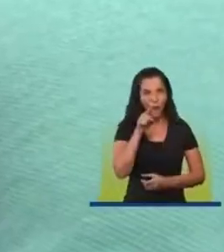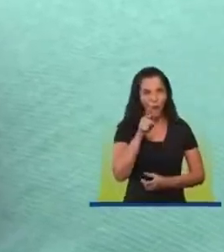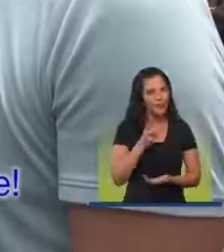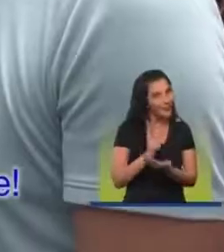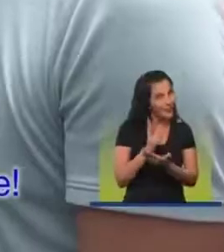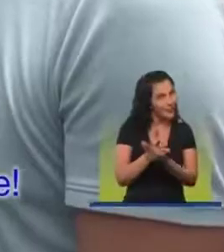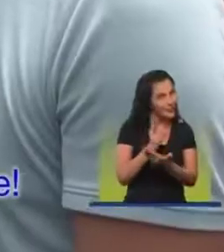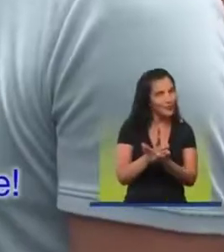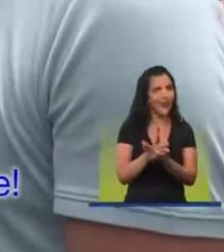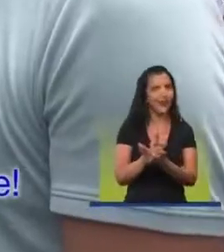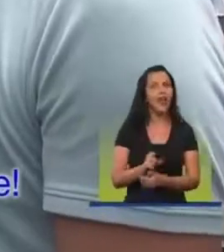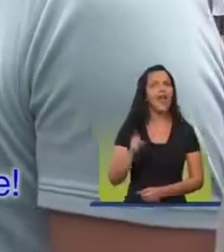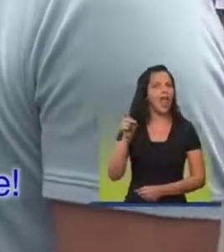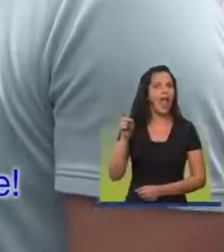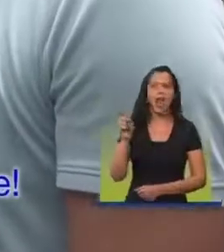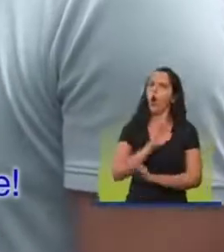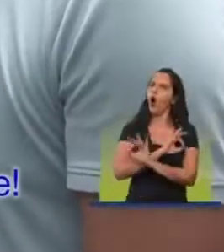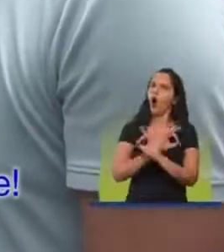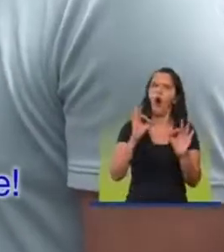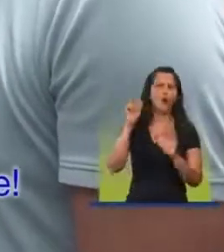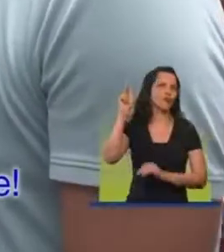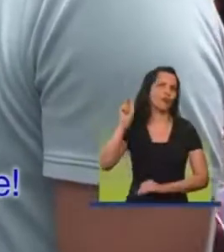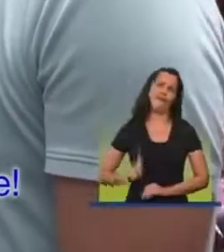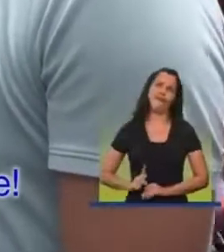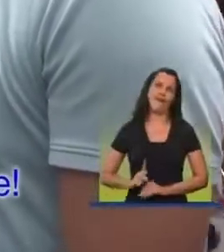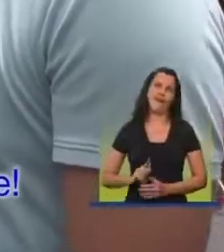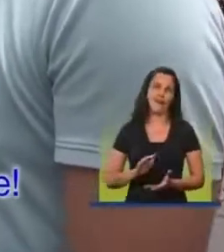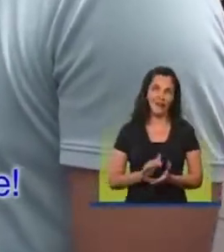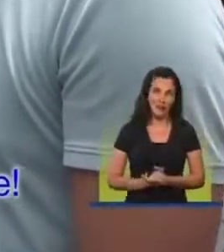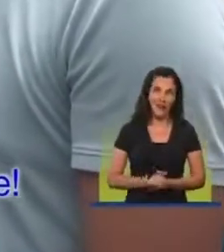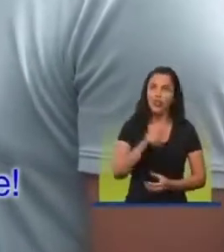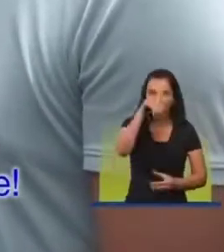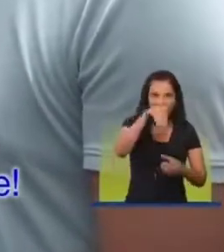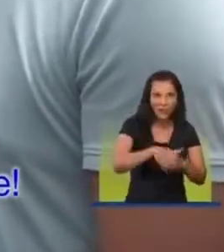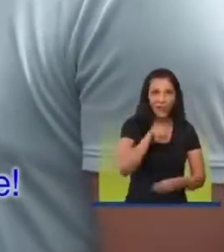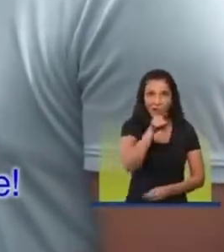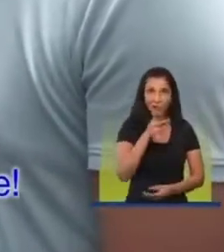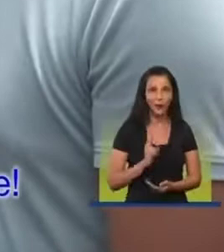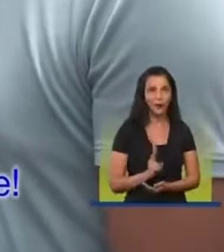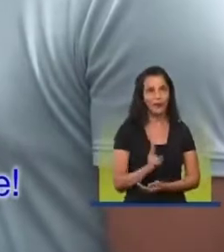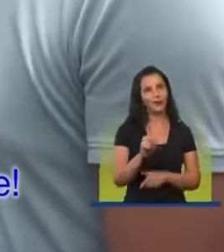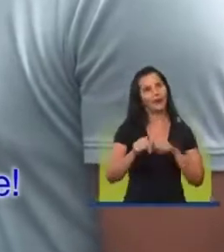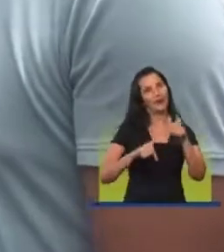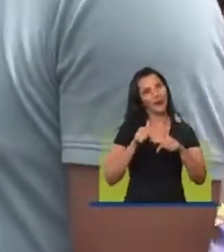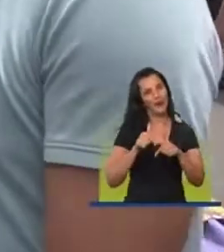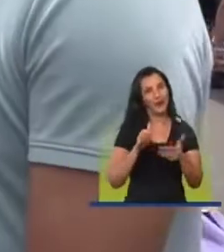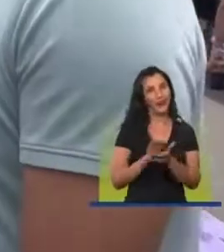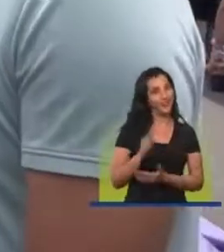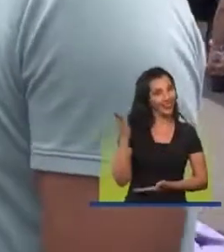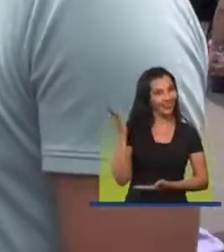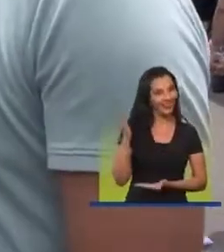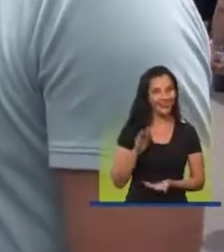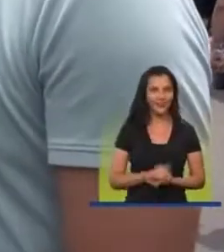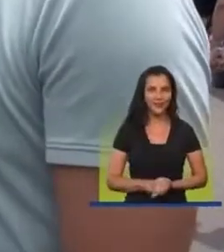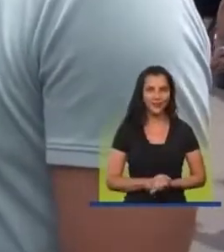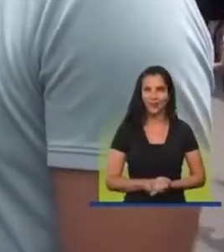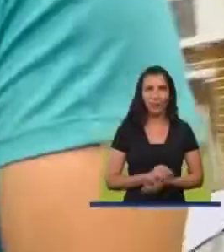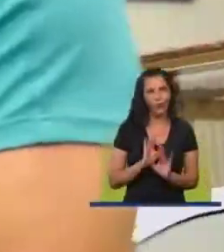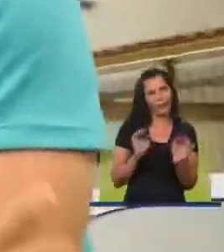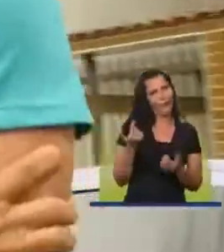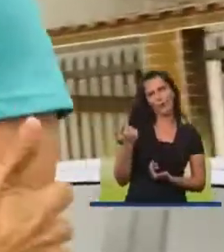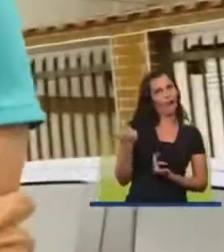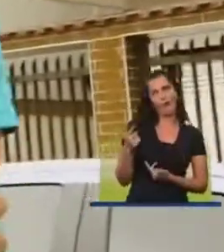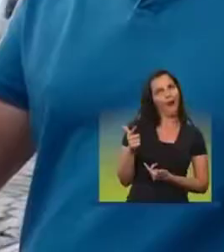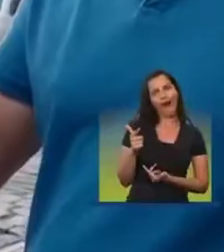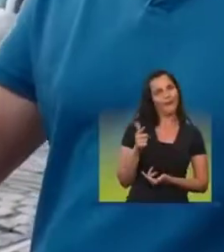continuar Ele foi um ótimo prefeito E a gente vai Botar em você Para continuar a gestão dele Porque não teve outro